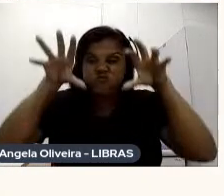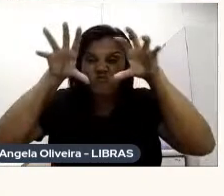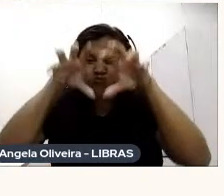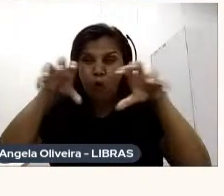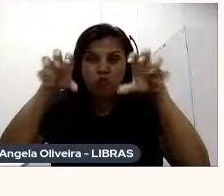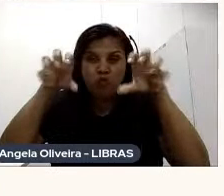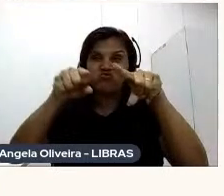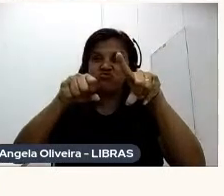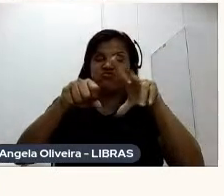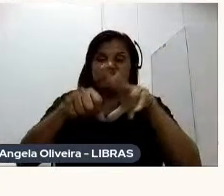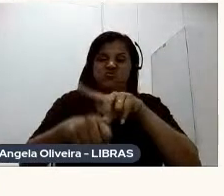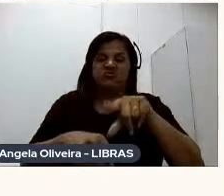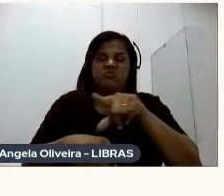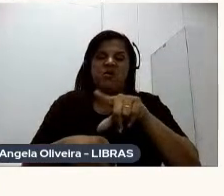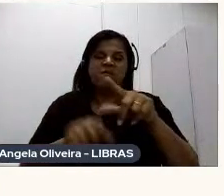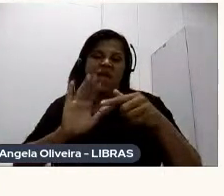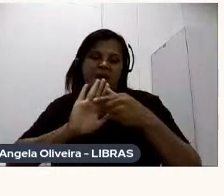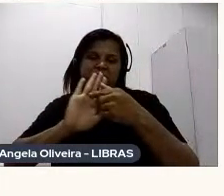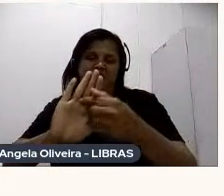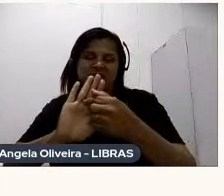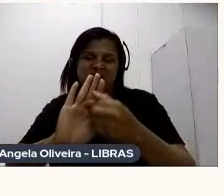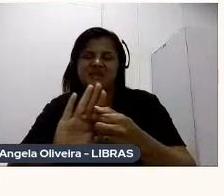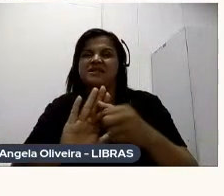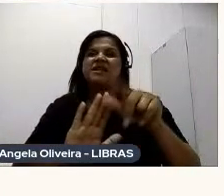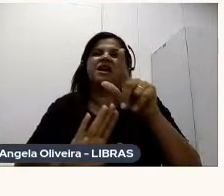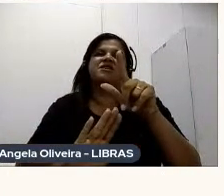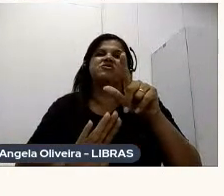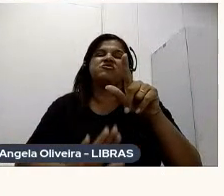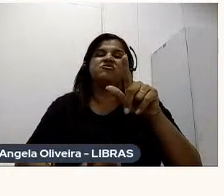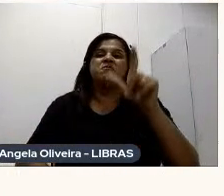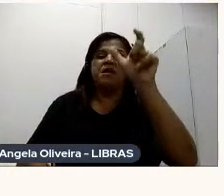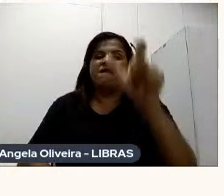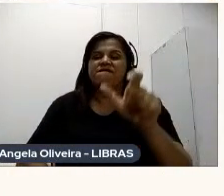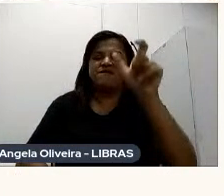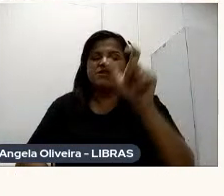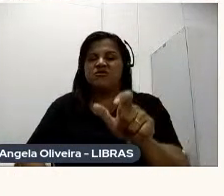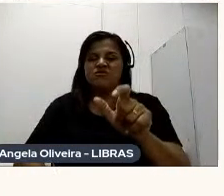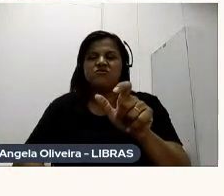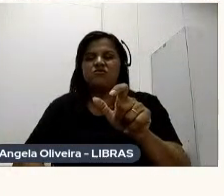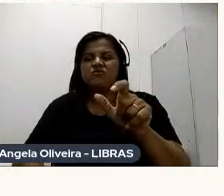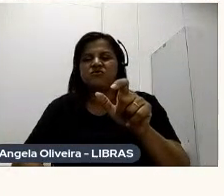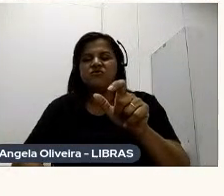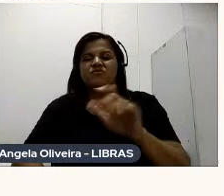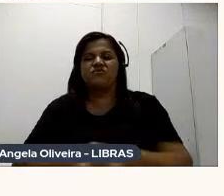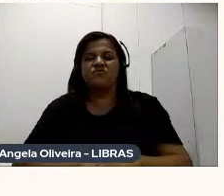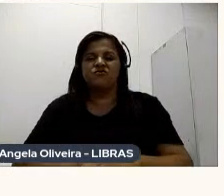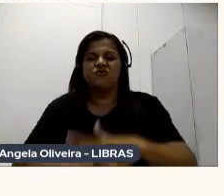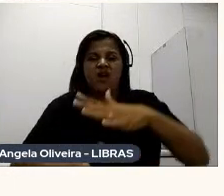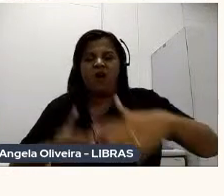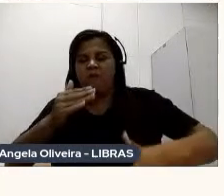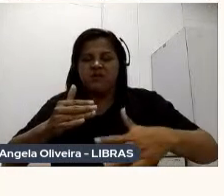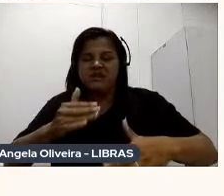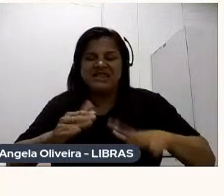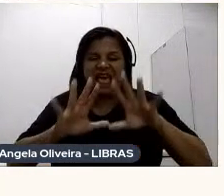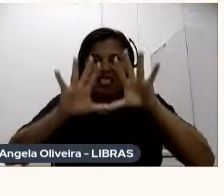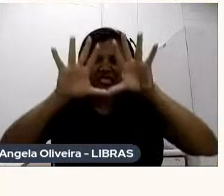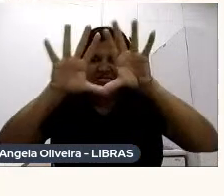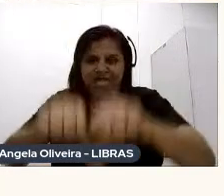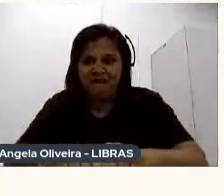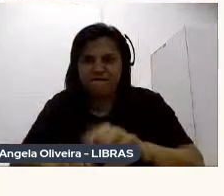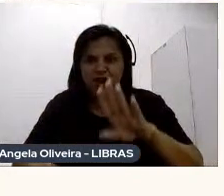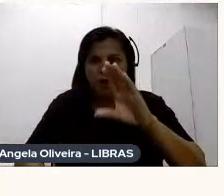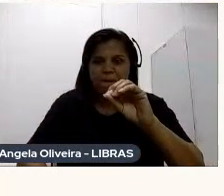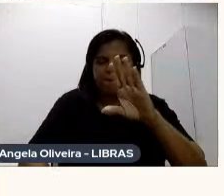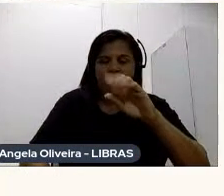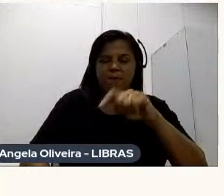Representados Pela figura Do Elton John São mini Elton John Os mutantes Que tentam devorar O Bob Cuspe Então o Angeli Desenha essa